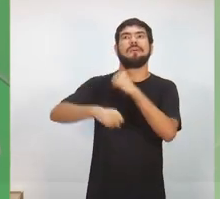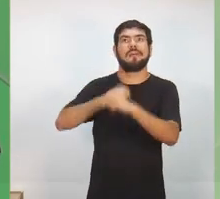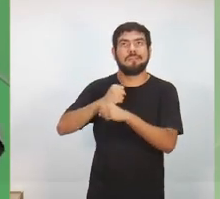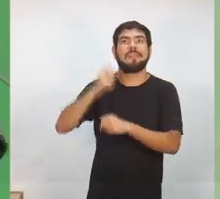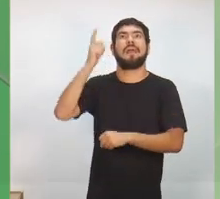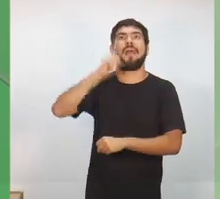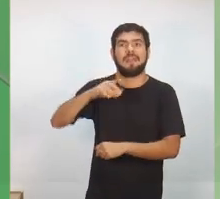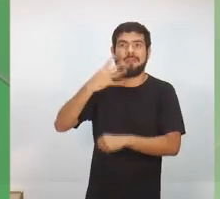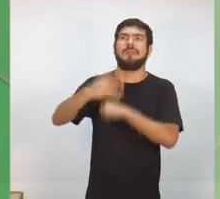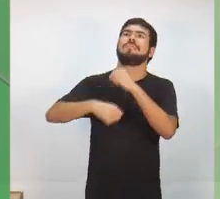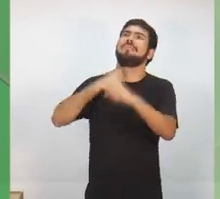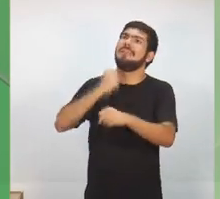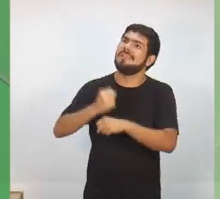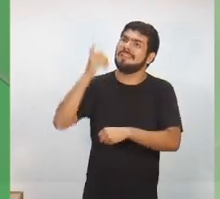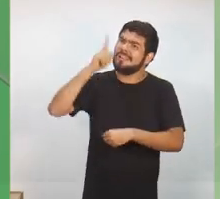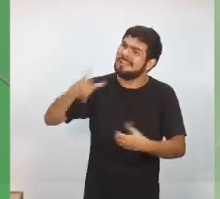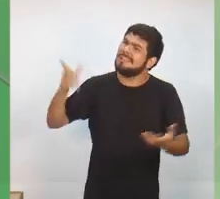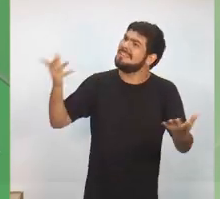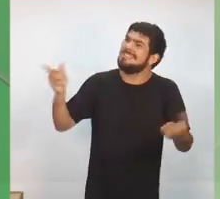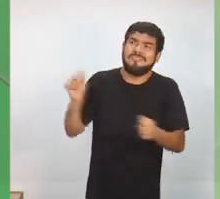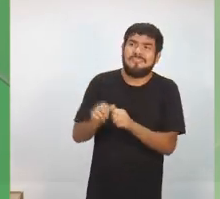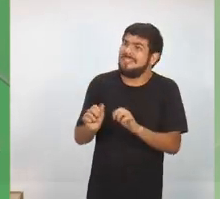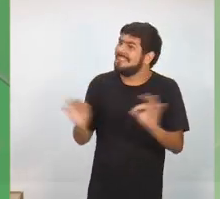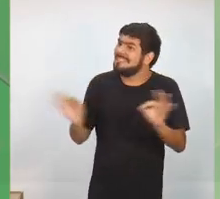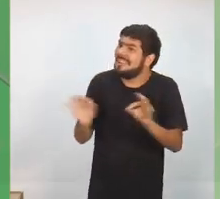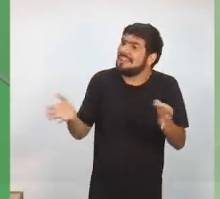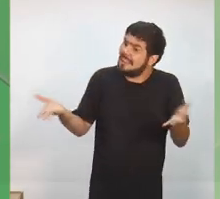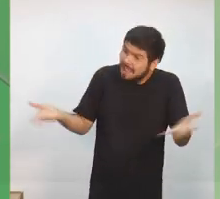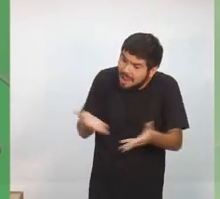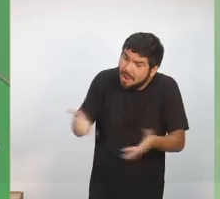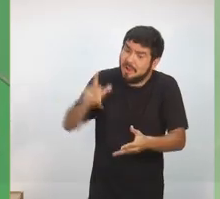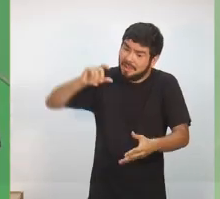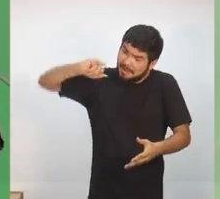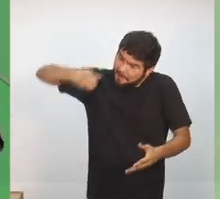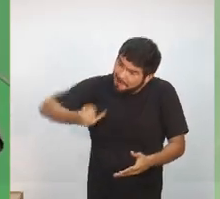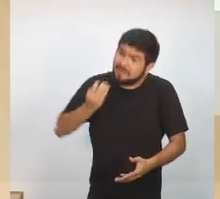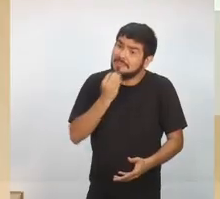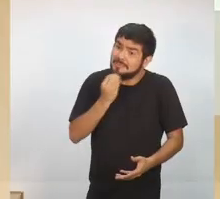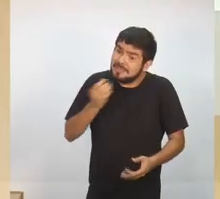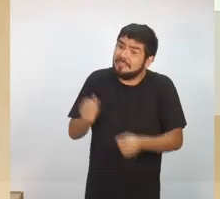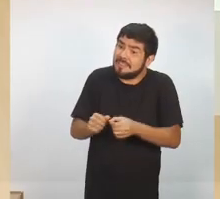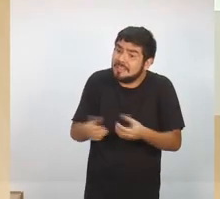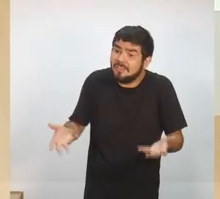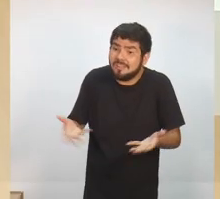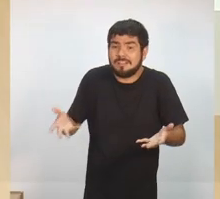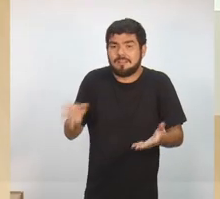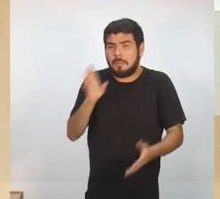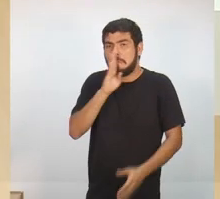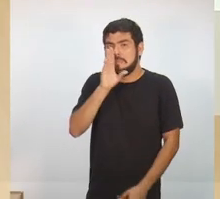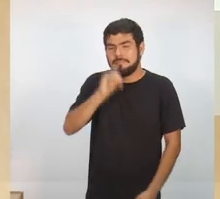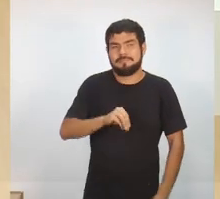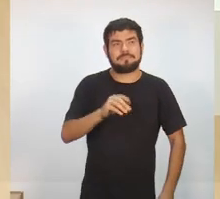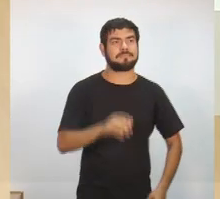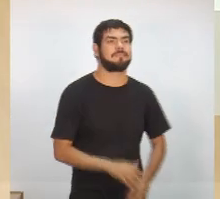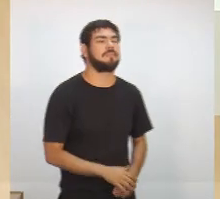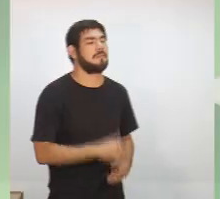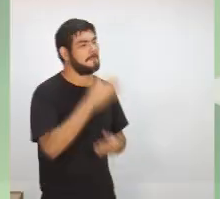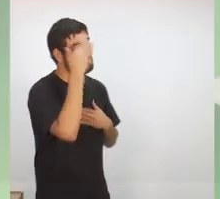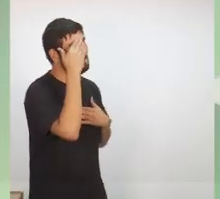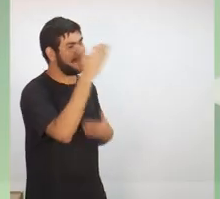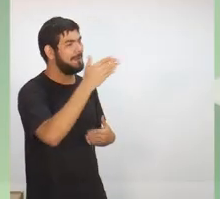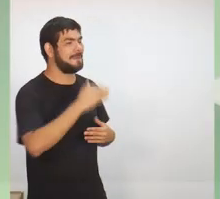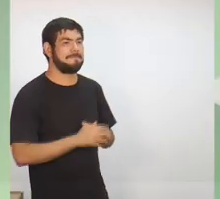poder cumprir. Por que não faz agora, já que está no seu mandato? Tem mandato e tem condições de fazer. Ok, candidato, obrigada.